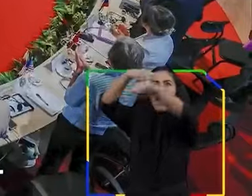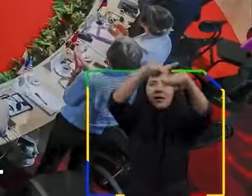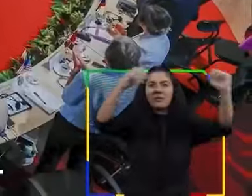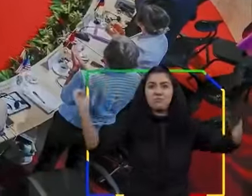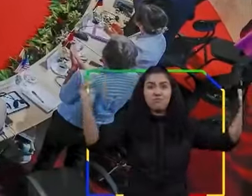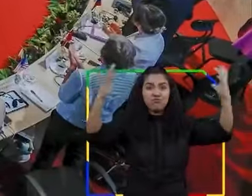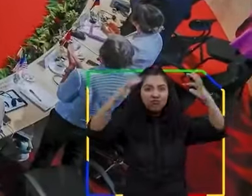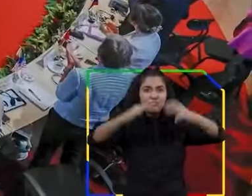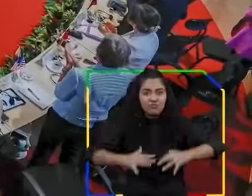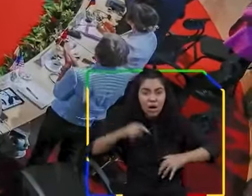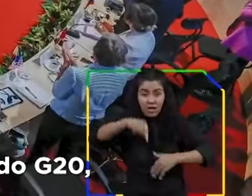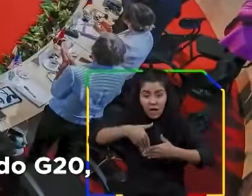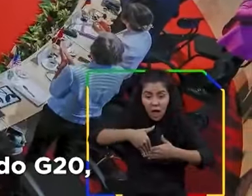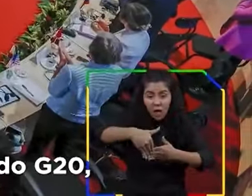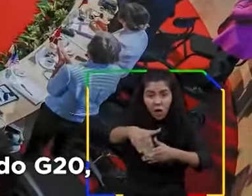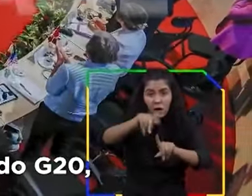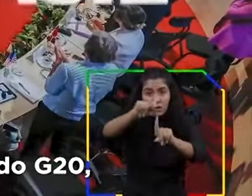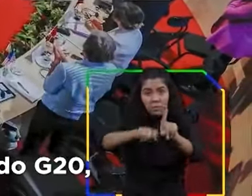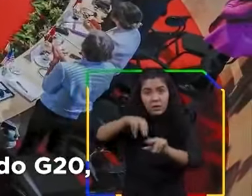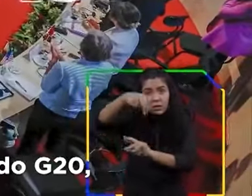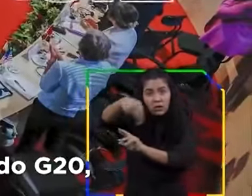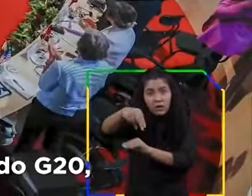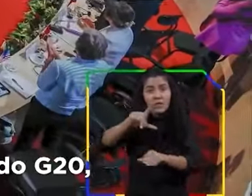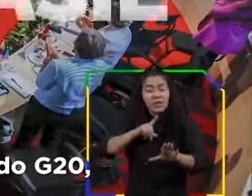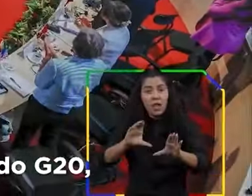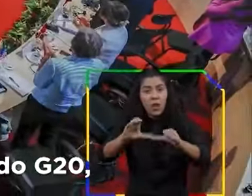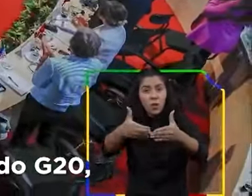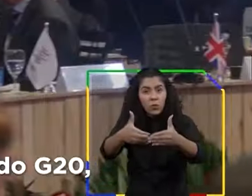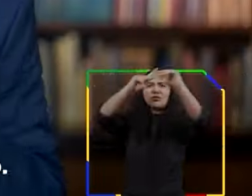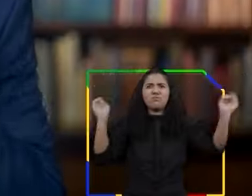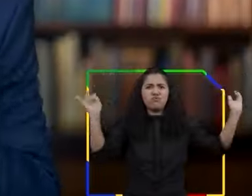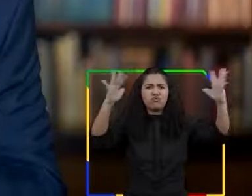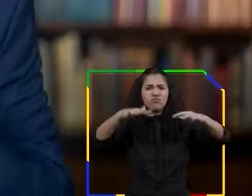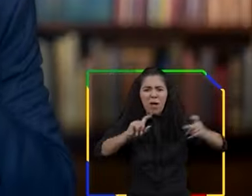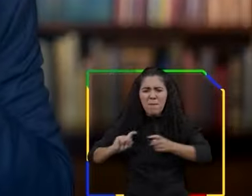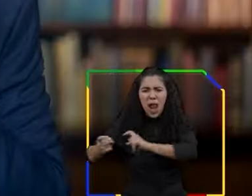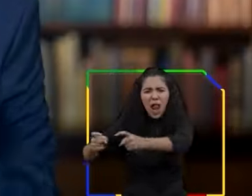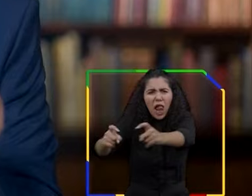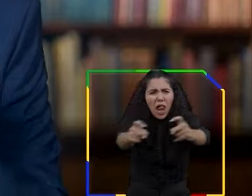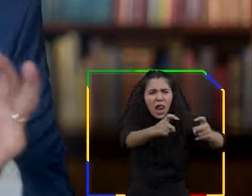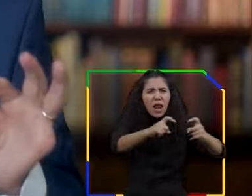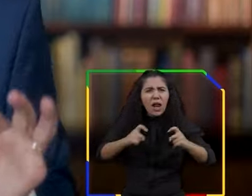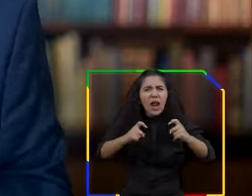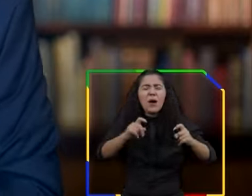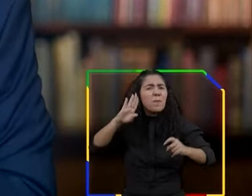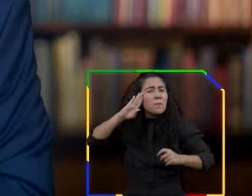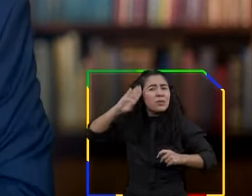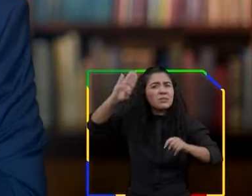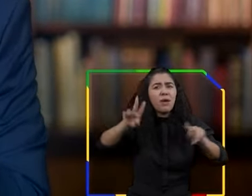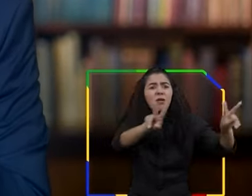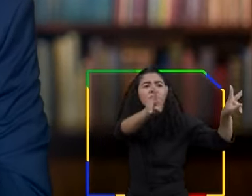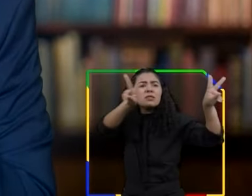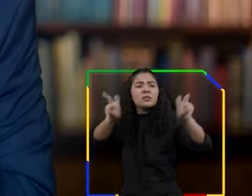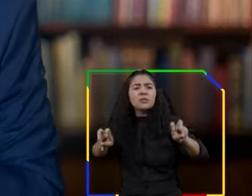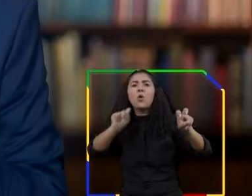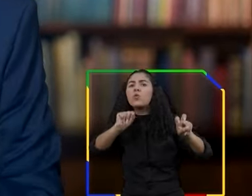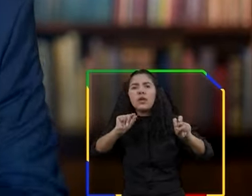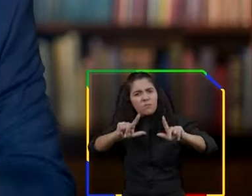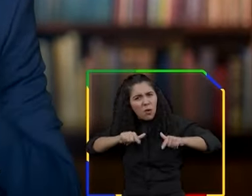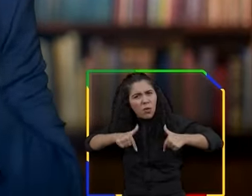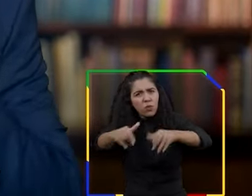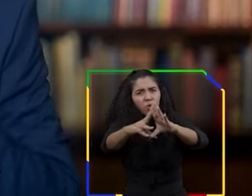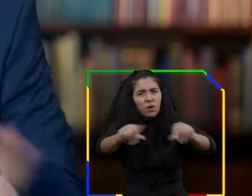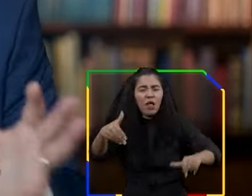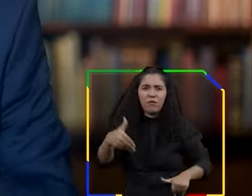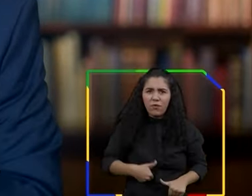Brasil. Em novembro, vamos sediar a reunião da cúpula do G20. Vamos colocar no centro do debate internacional a aliança